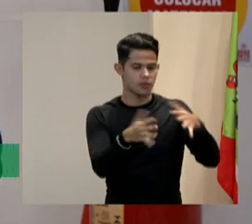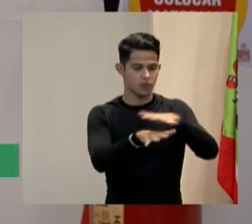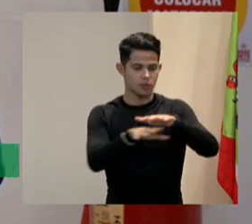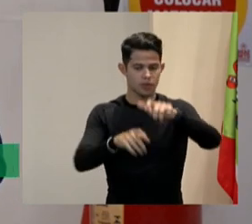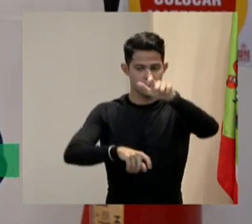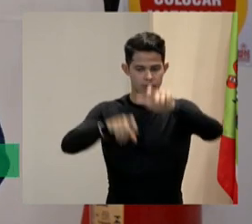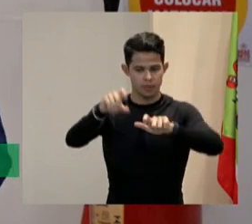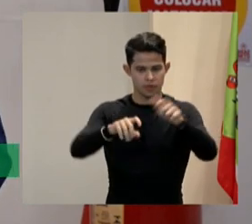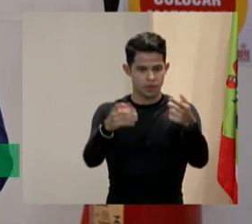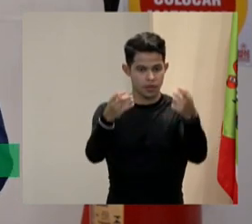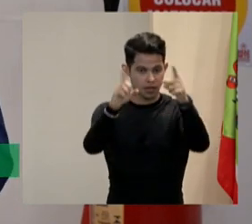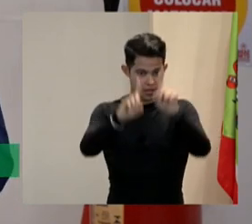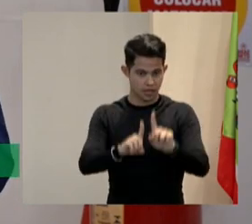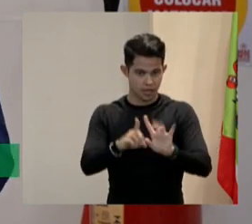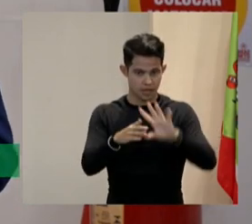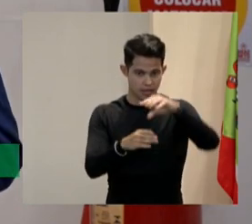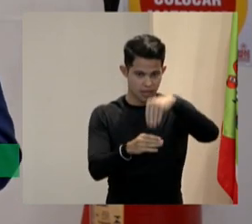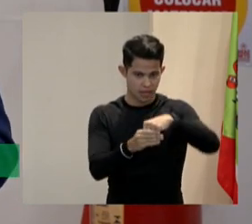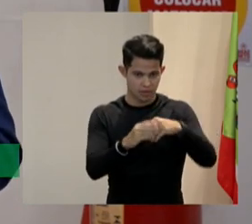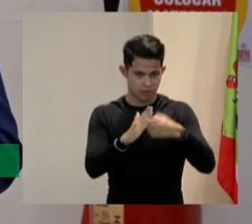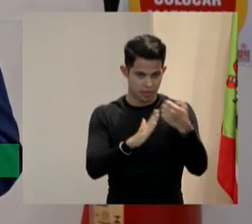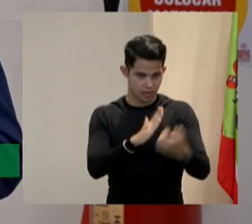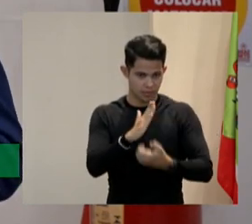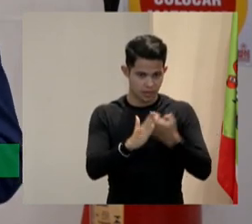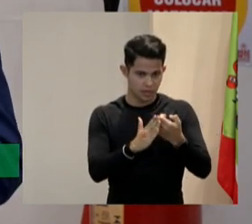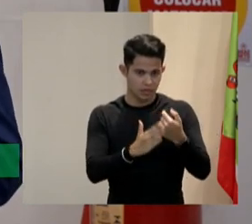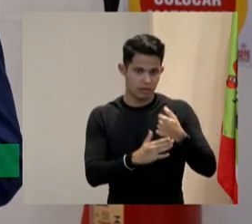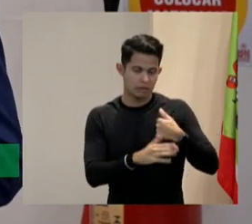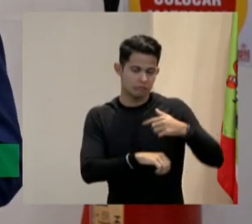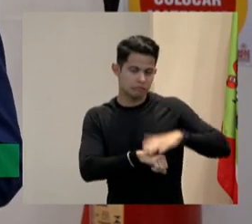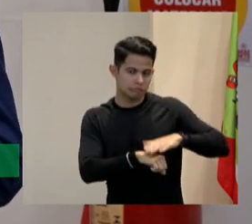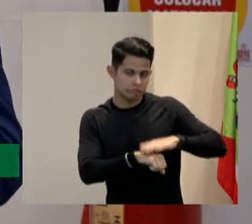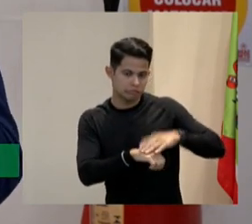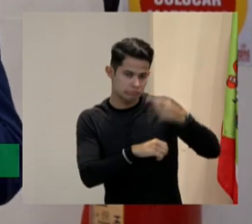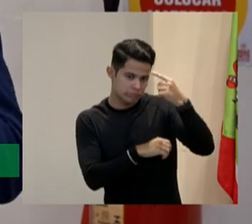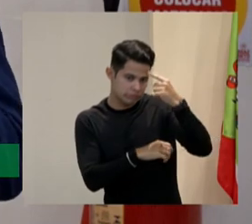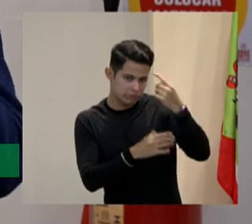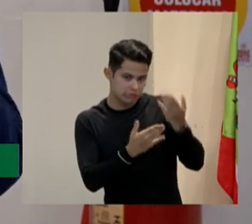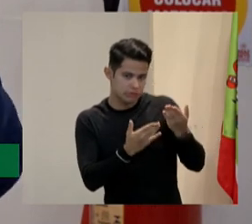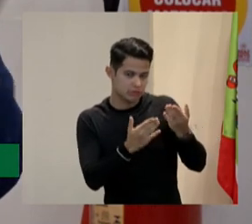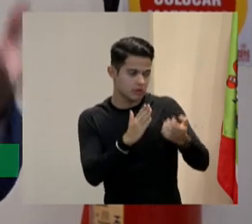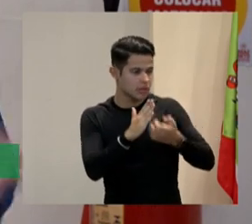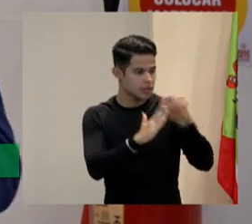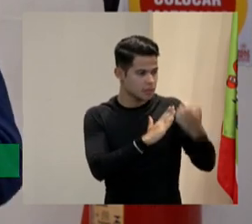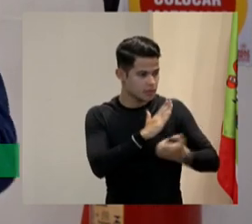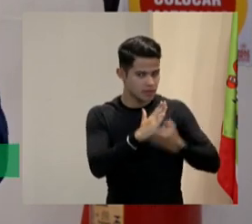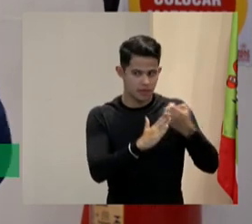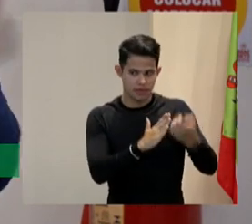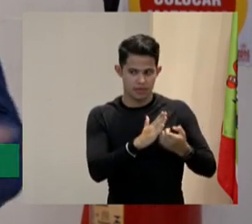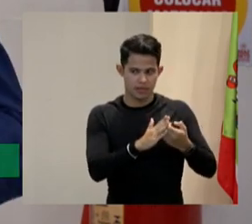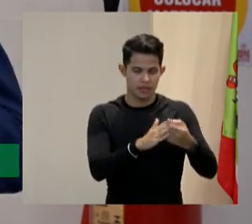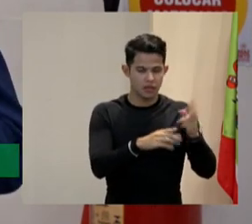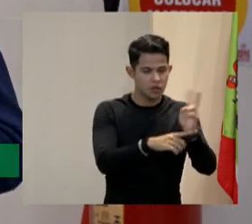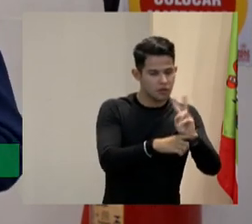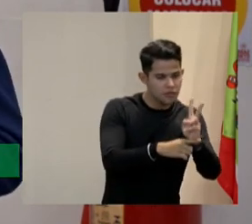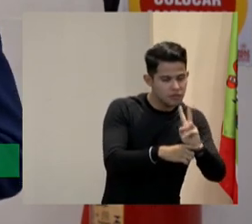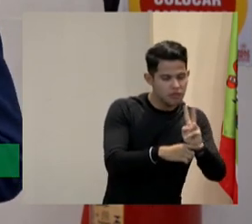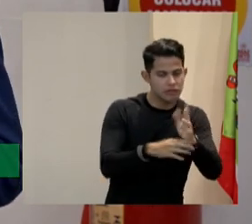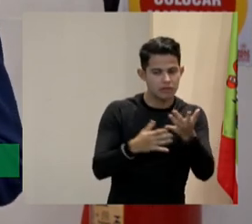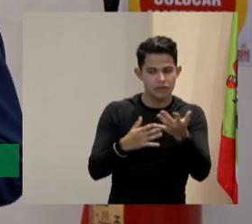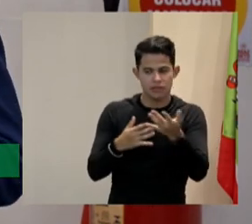na empresa né eu fiquei pensando é uma empresa a Cronos ela trabalha com vigilância limpeza